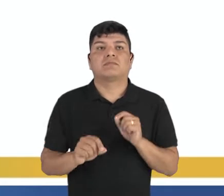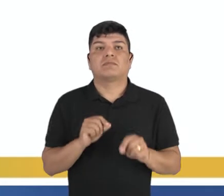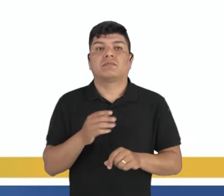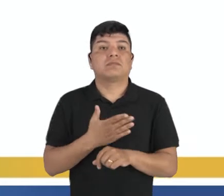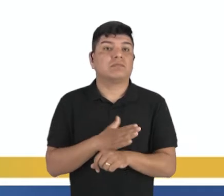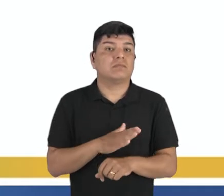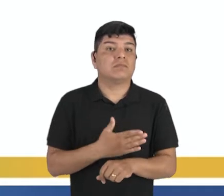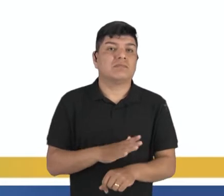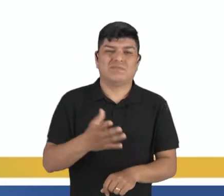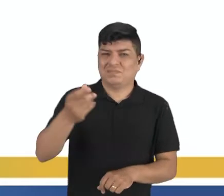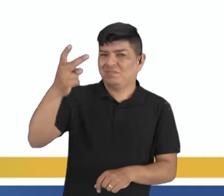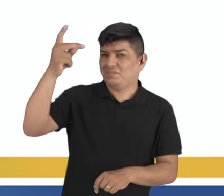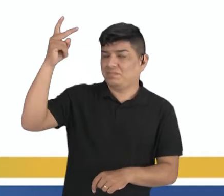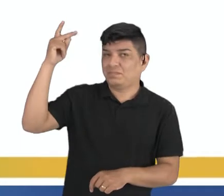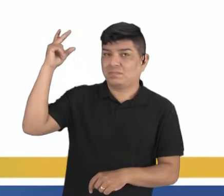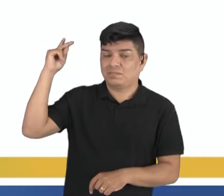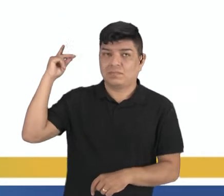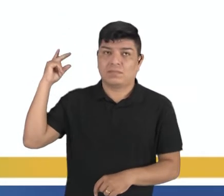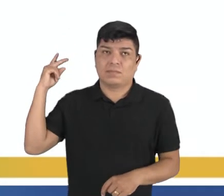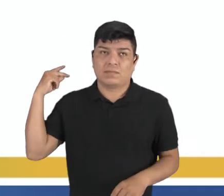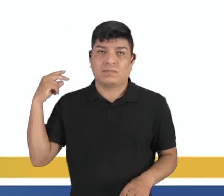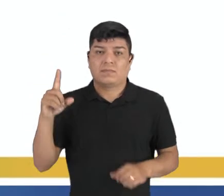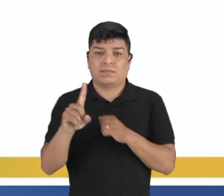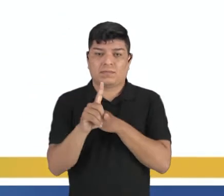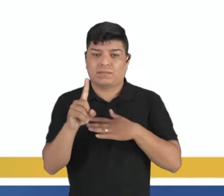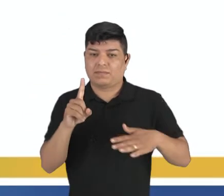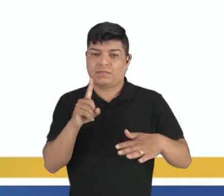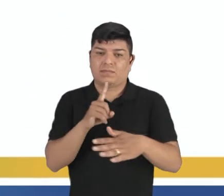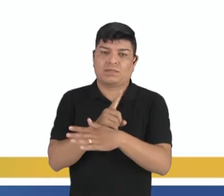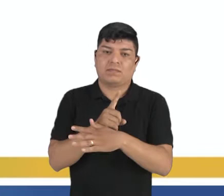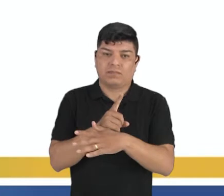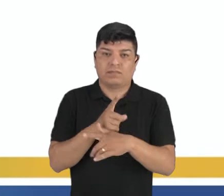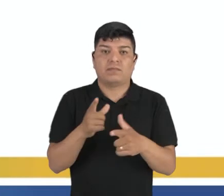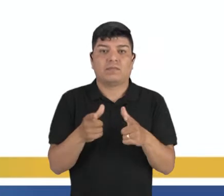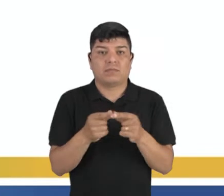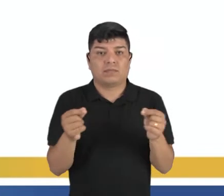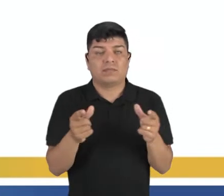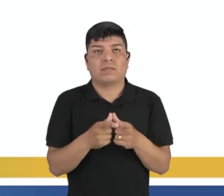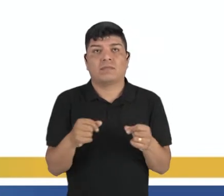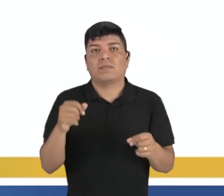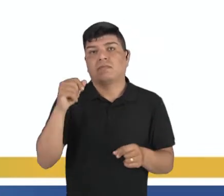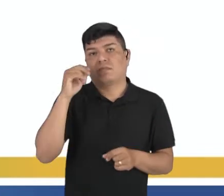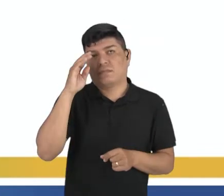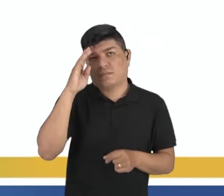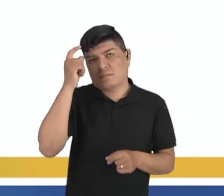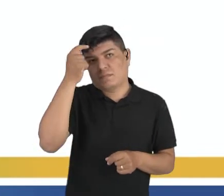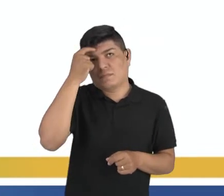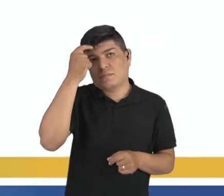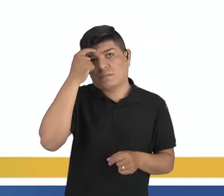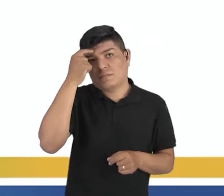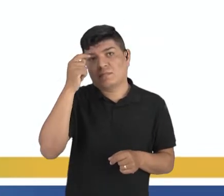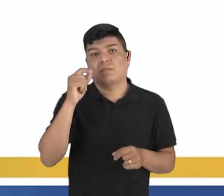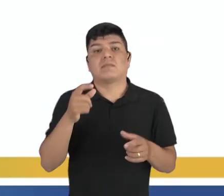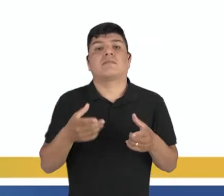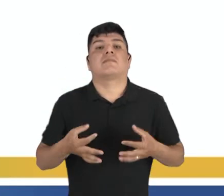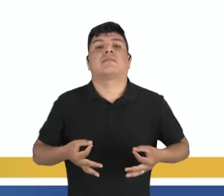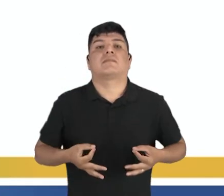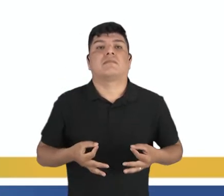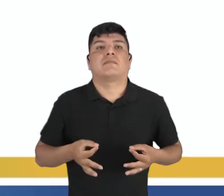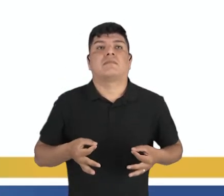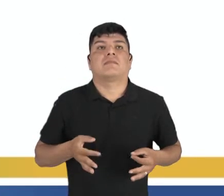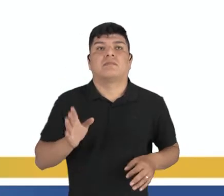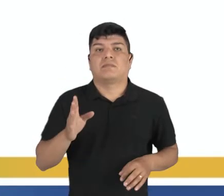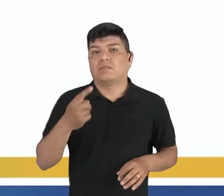prática ancestral, com raízes na sociedade oriental. Quando pensamos em meditação, já nos vem à cabeça